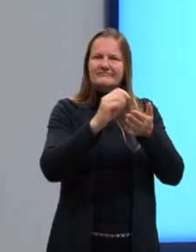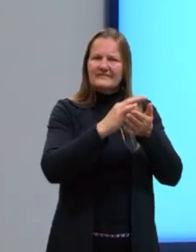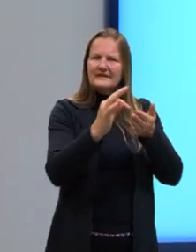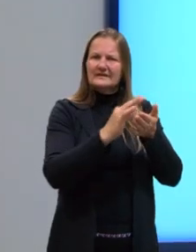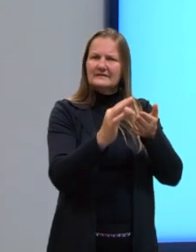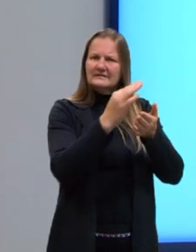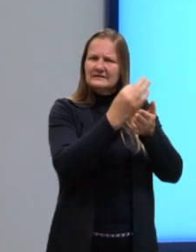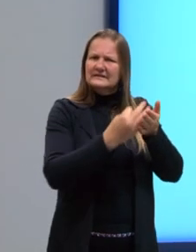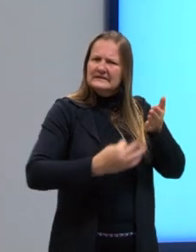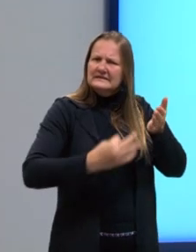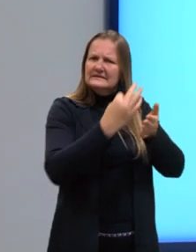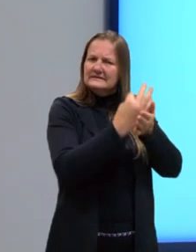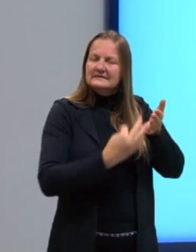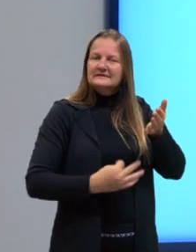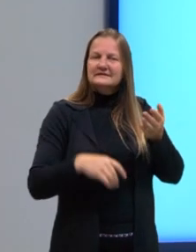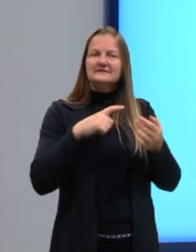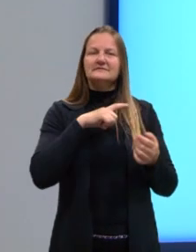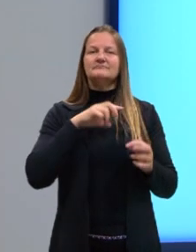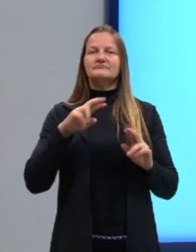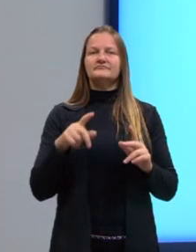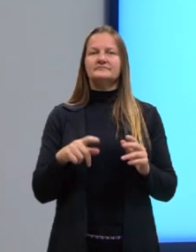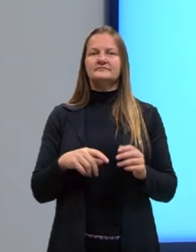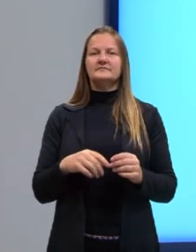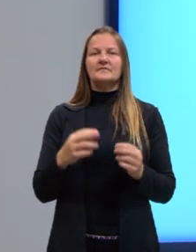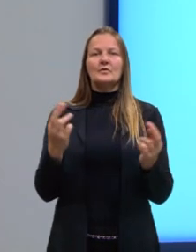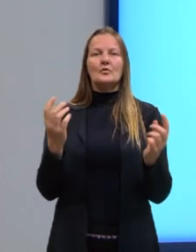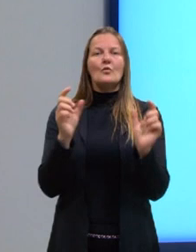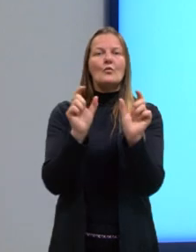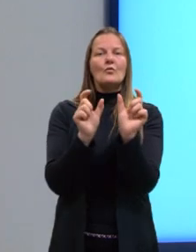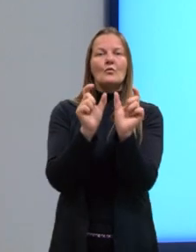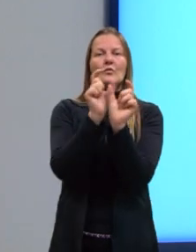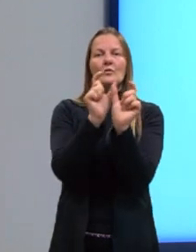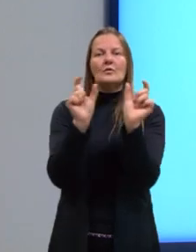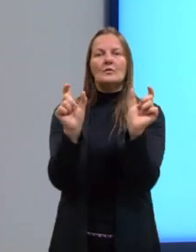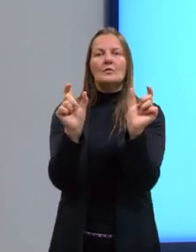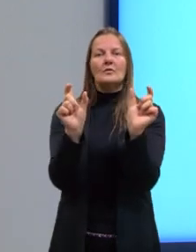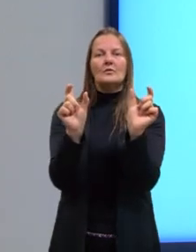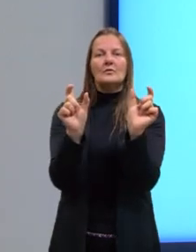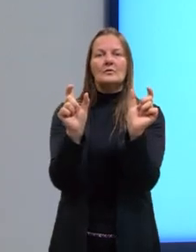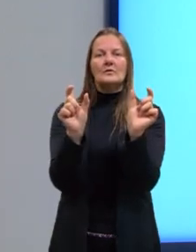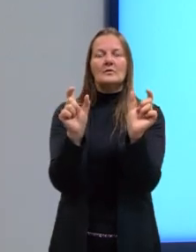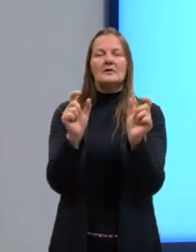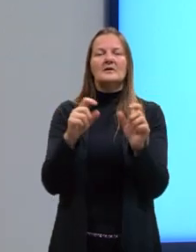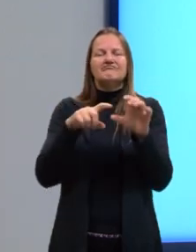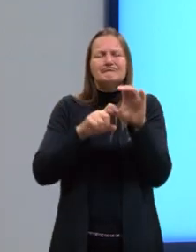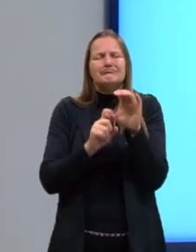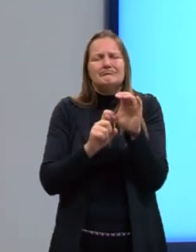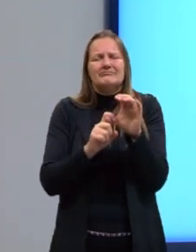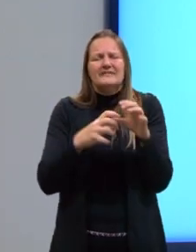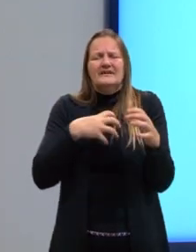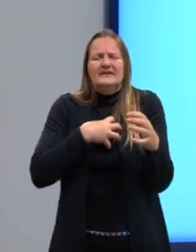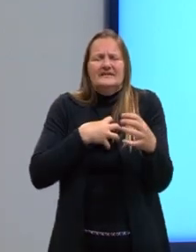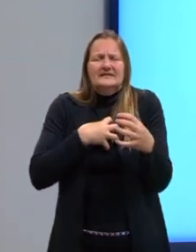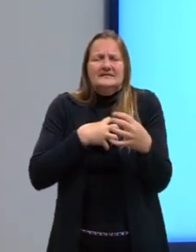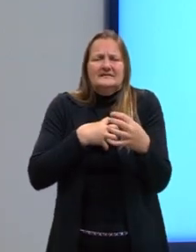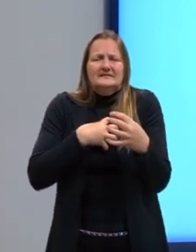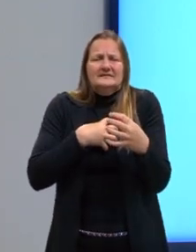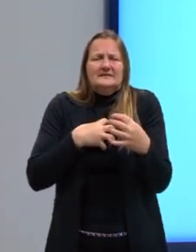argumentativos. E aí eu tenho correspondente semântico à falta. Carência, ausência,